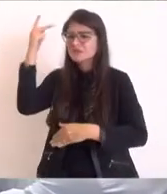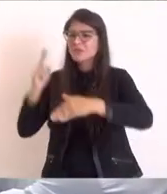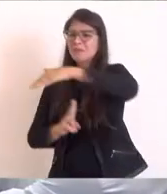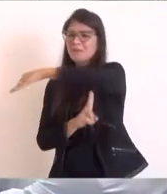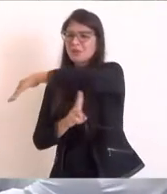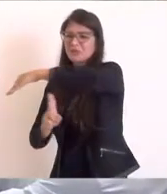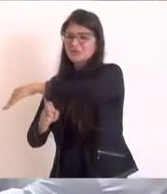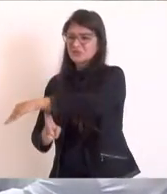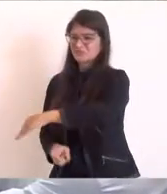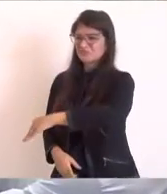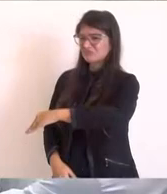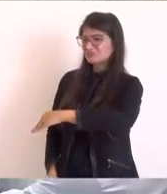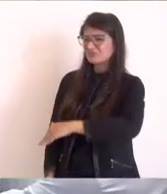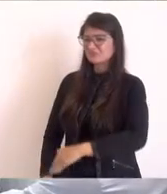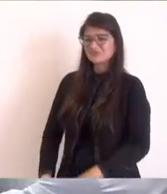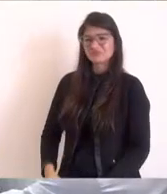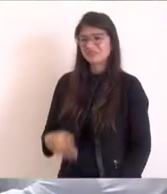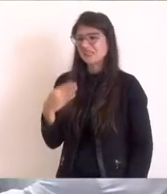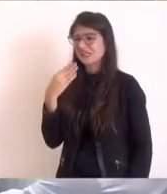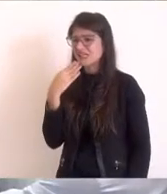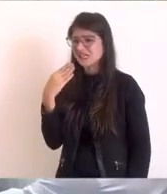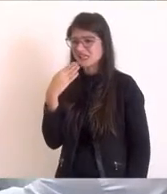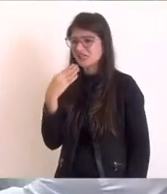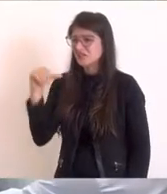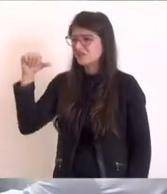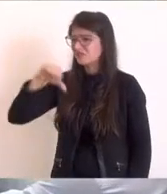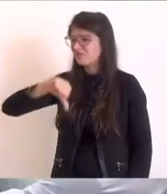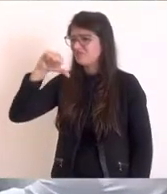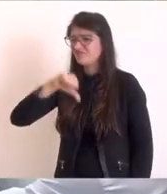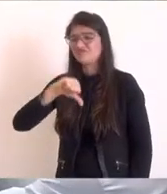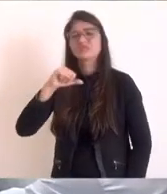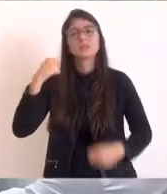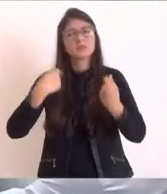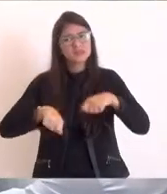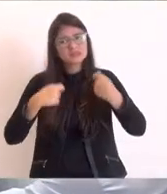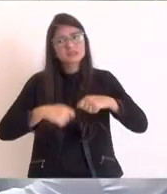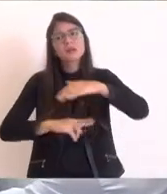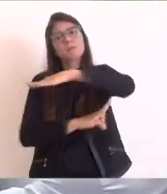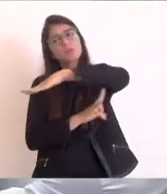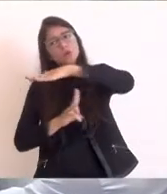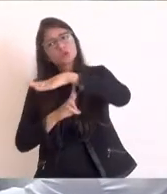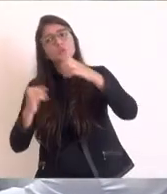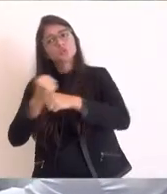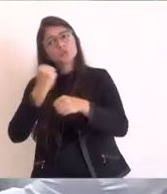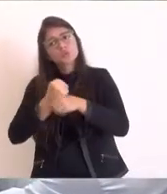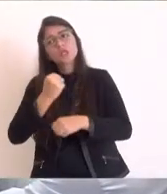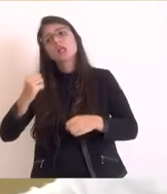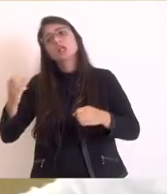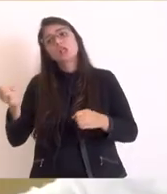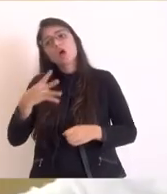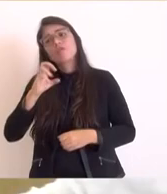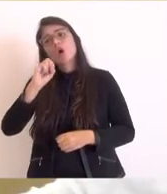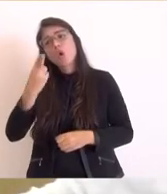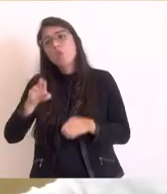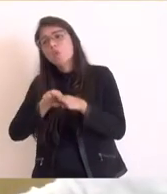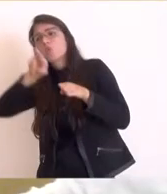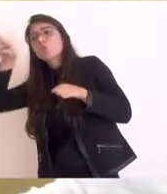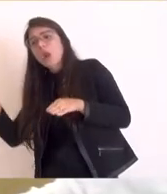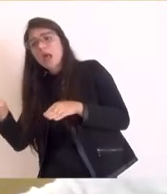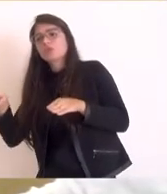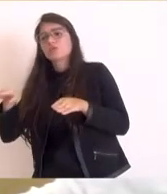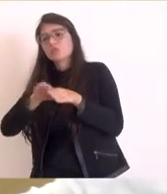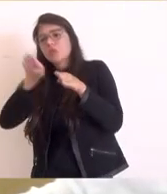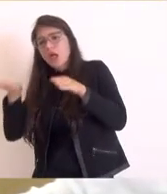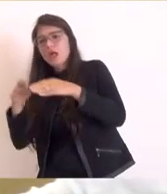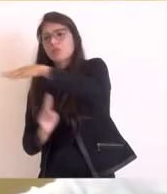ponte daquela que está ruim, precisa, ou uma ponte nova, ou uma duplicação da ponte, coisas que